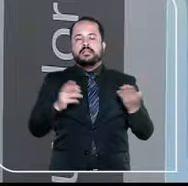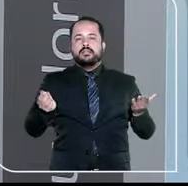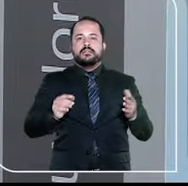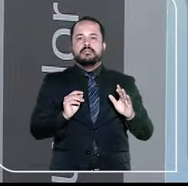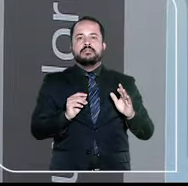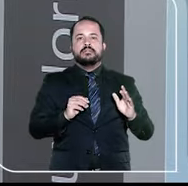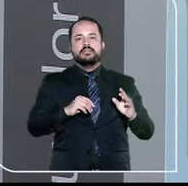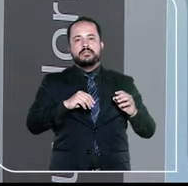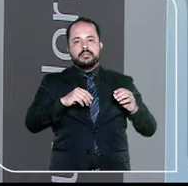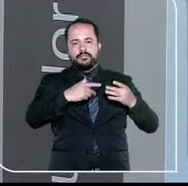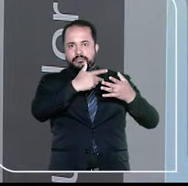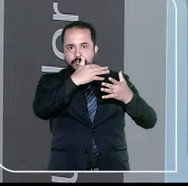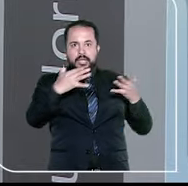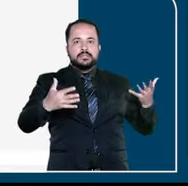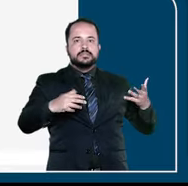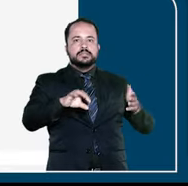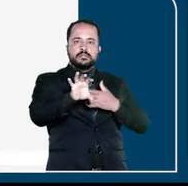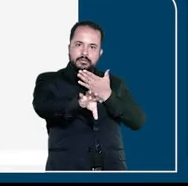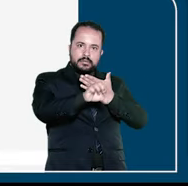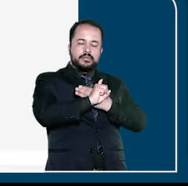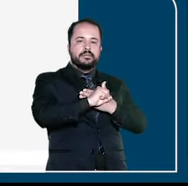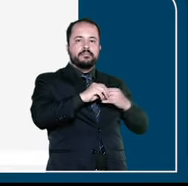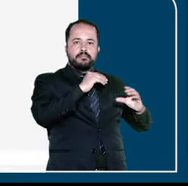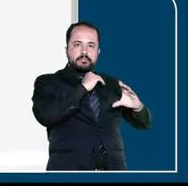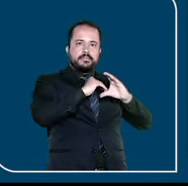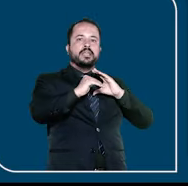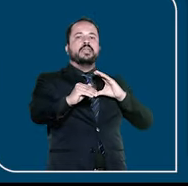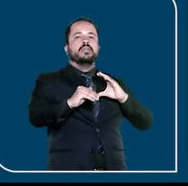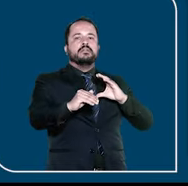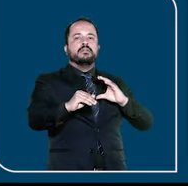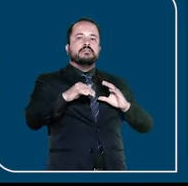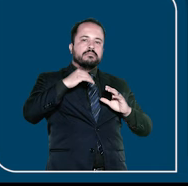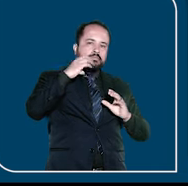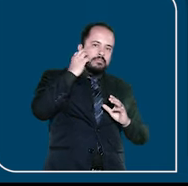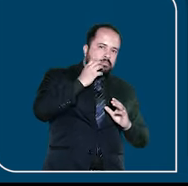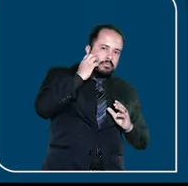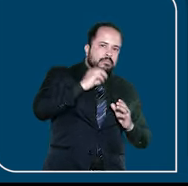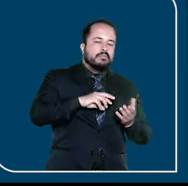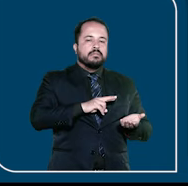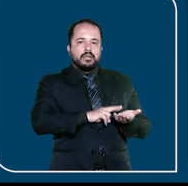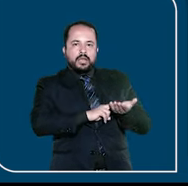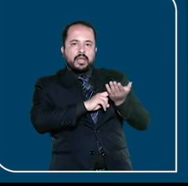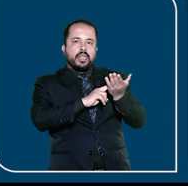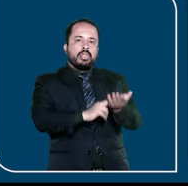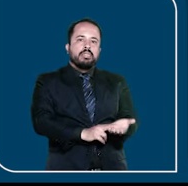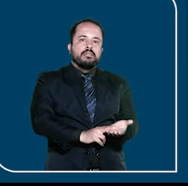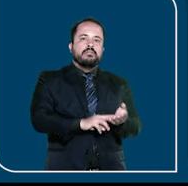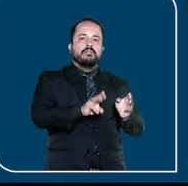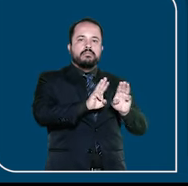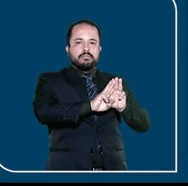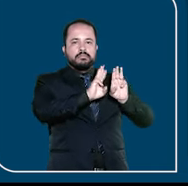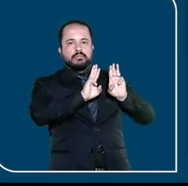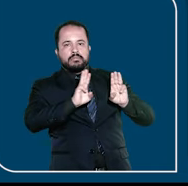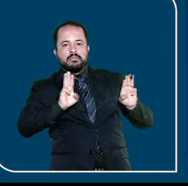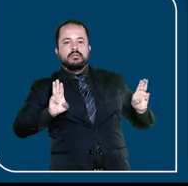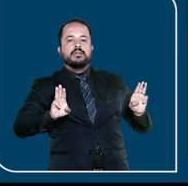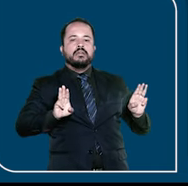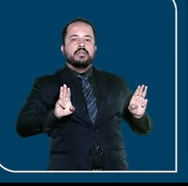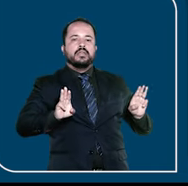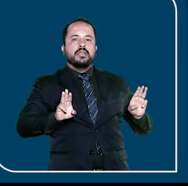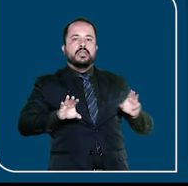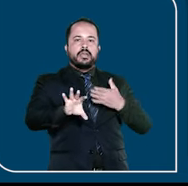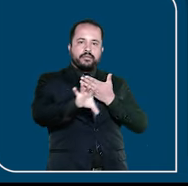Hoje a ouvidoria tem vários canais de contato. Ela recebe as manifestações por e-mail, por telefone, por carta,